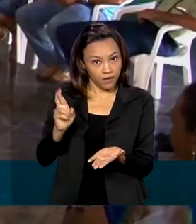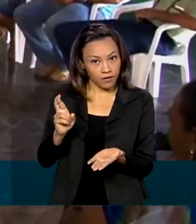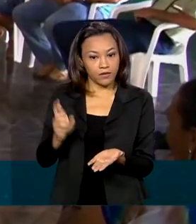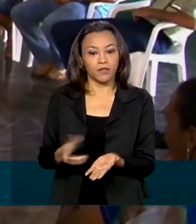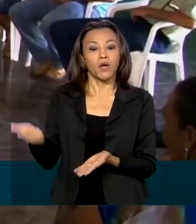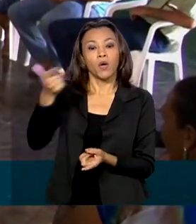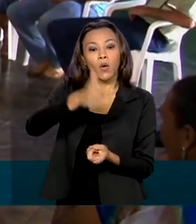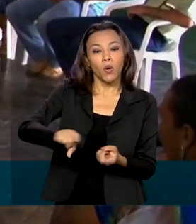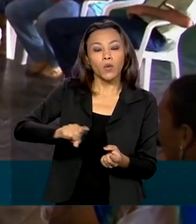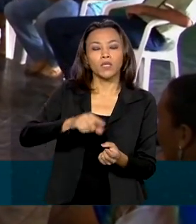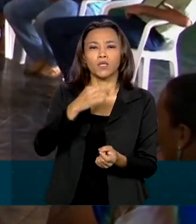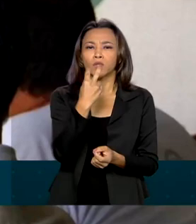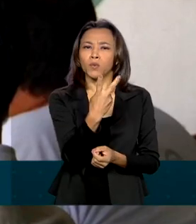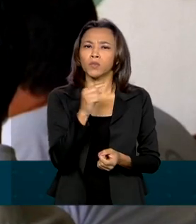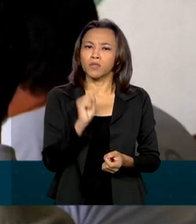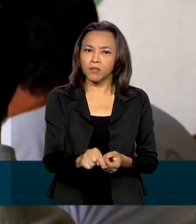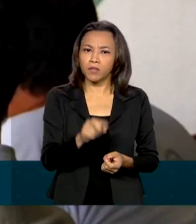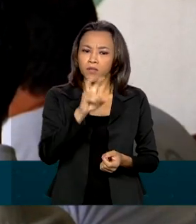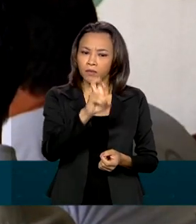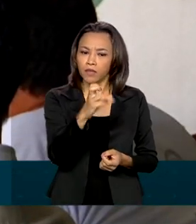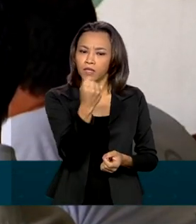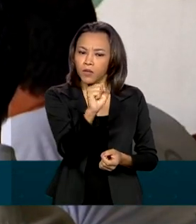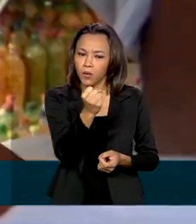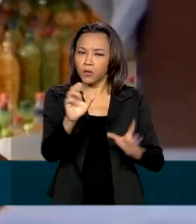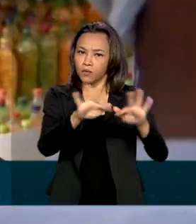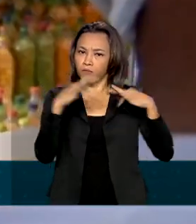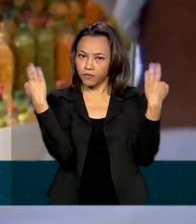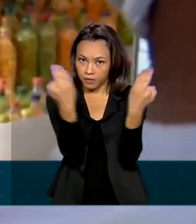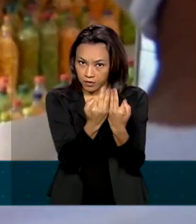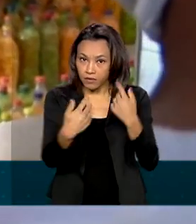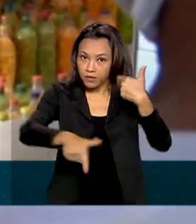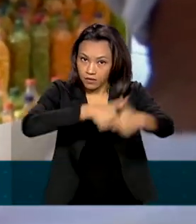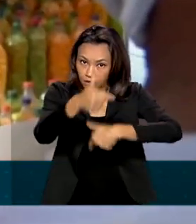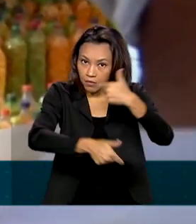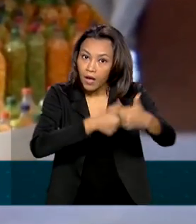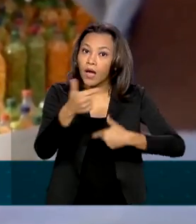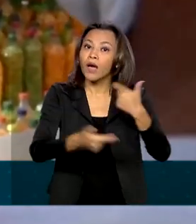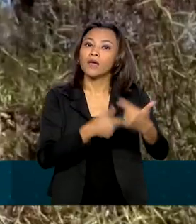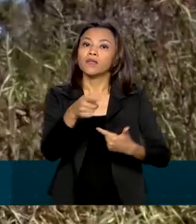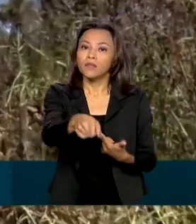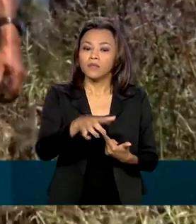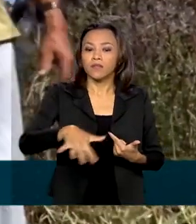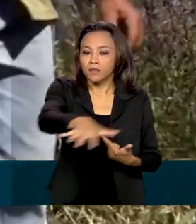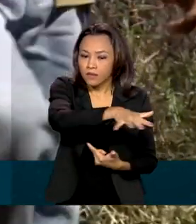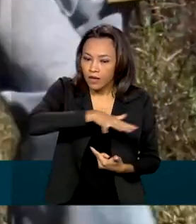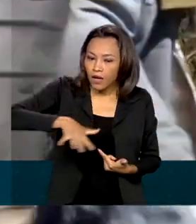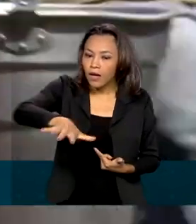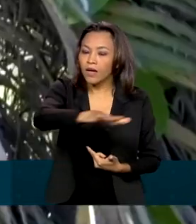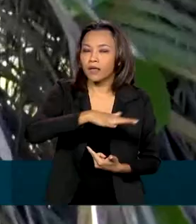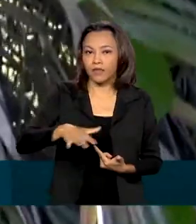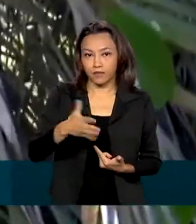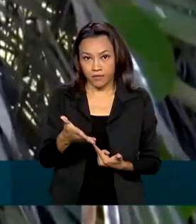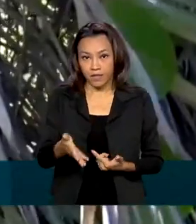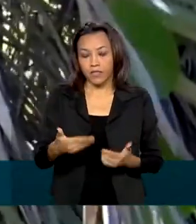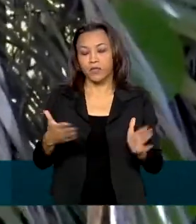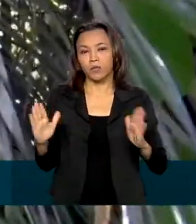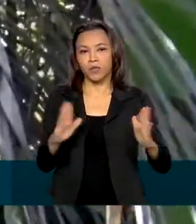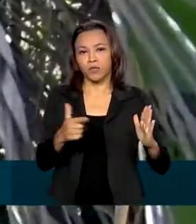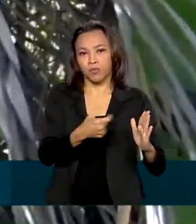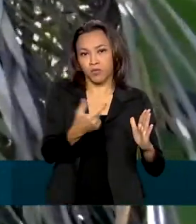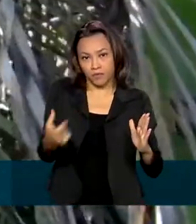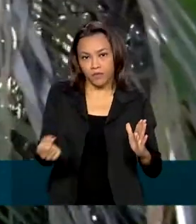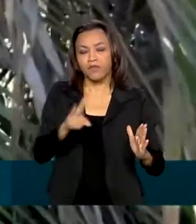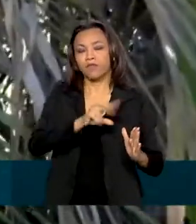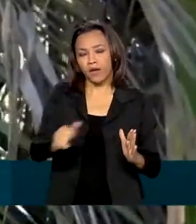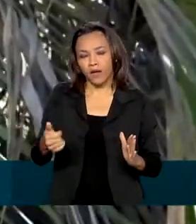outras 2.258 famílias extrativistas que protocolaram o pedido de subvenção em 2020 vão poder